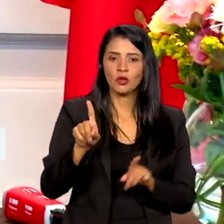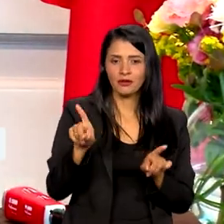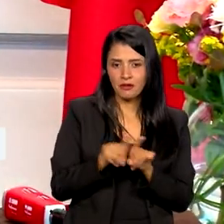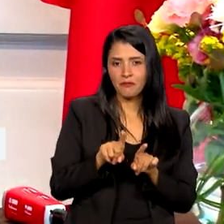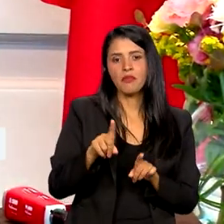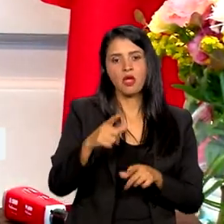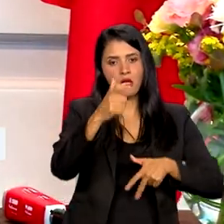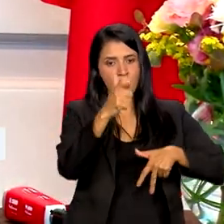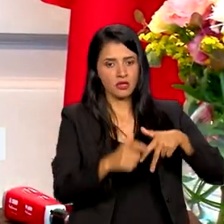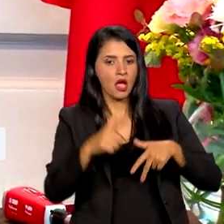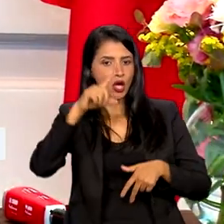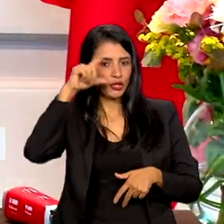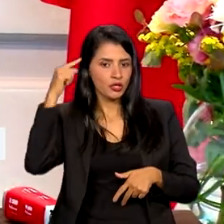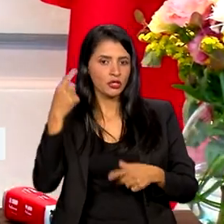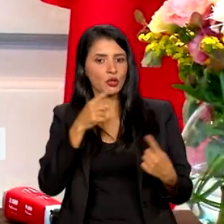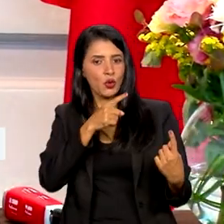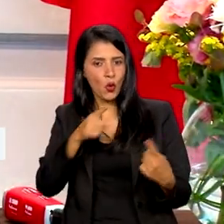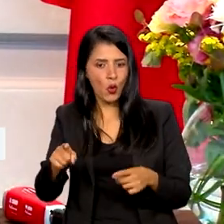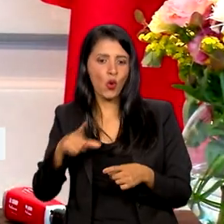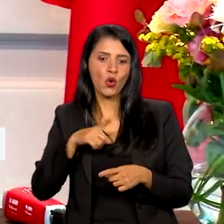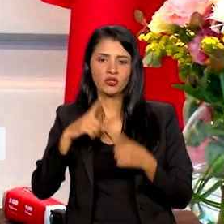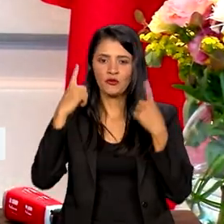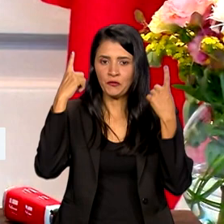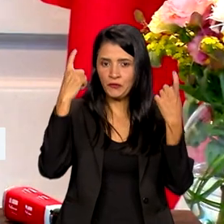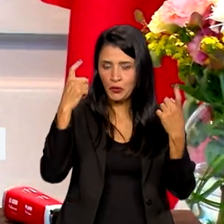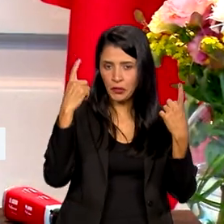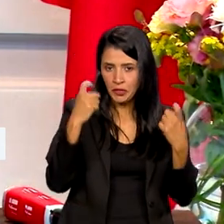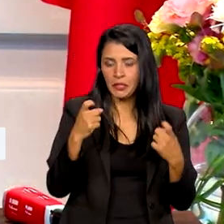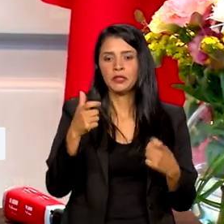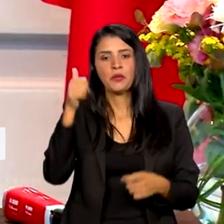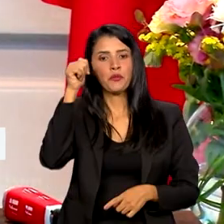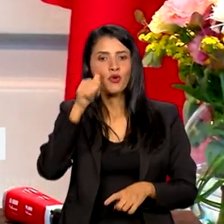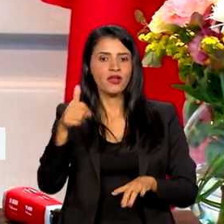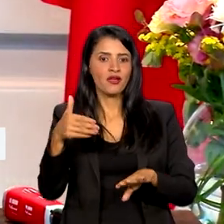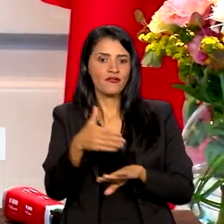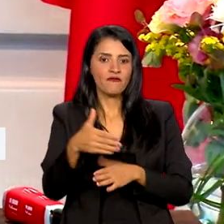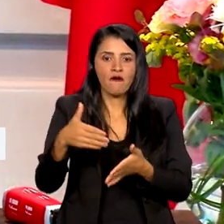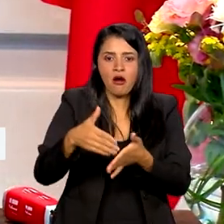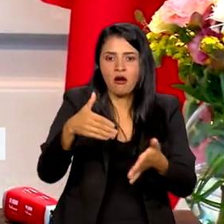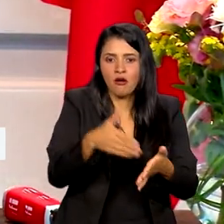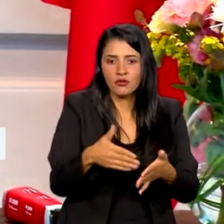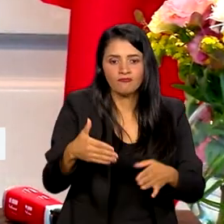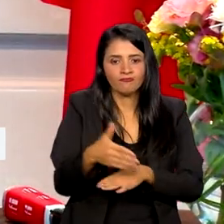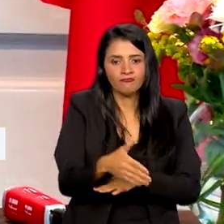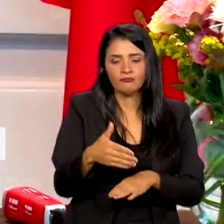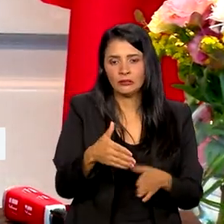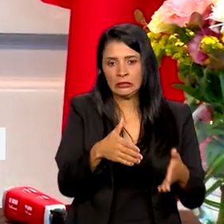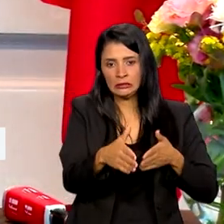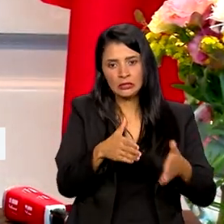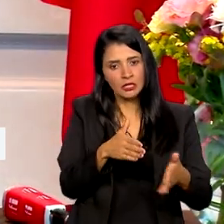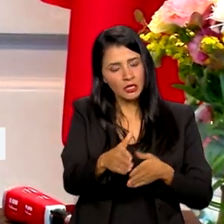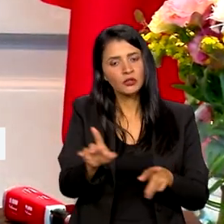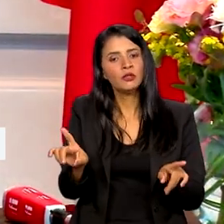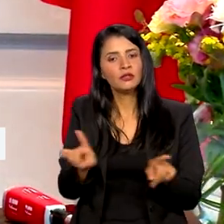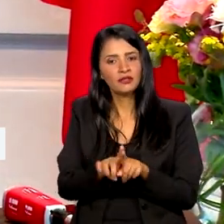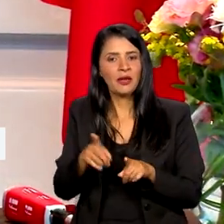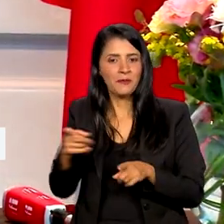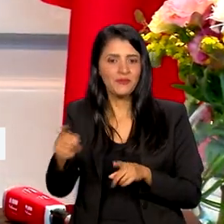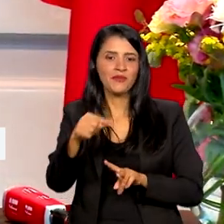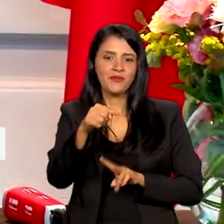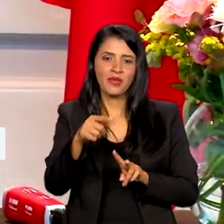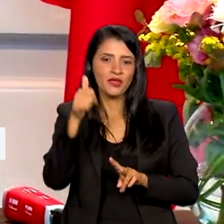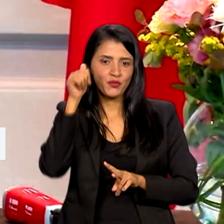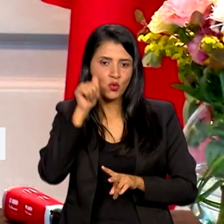nesse combate à violência contra a mulher, nesse combate de falta de acesso. E aí ter trazido não só ela, mas os outros ministros também para esse ponto foi